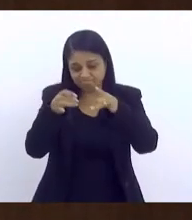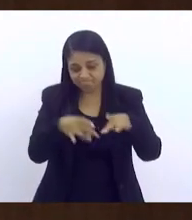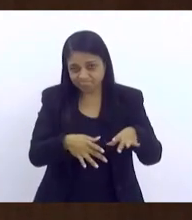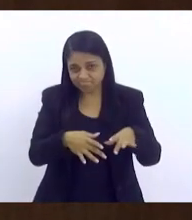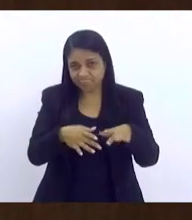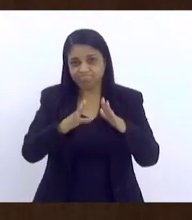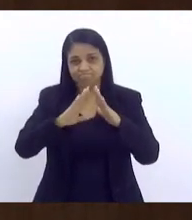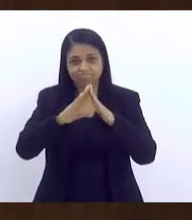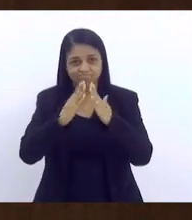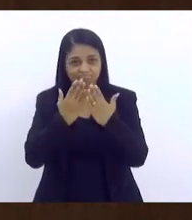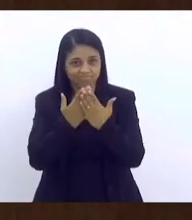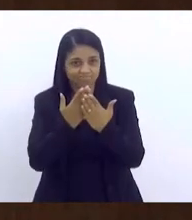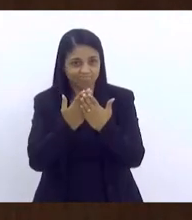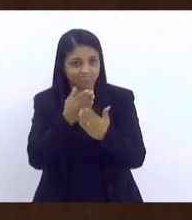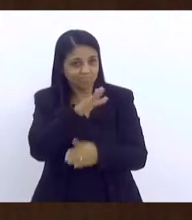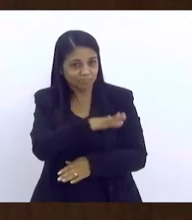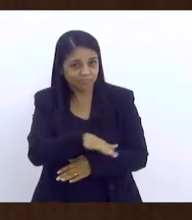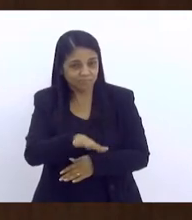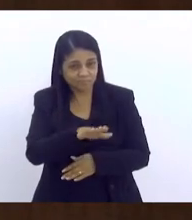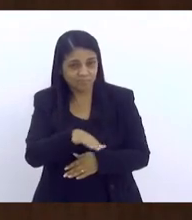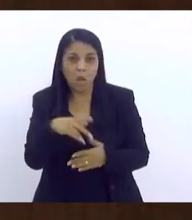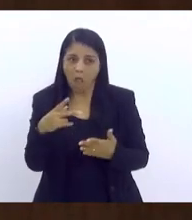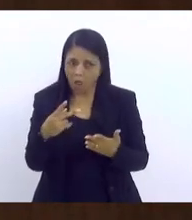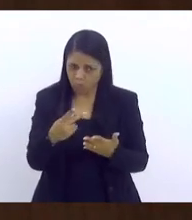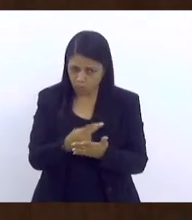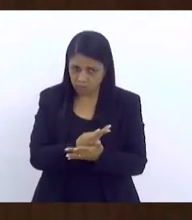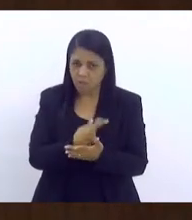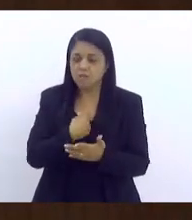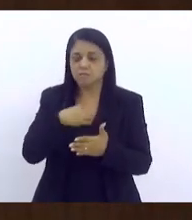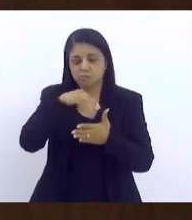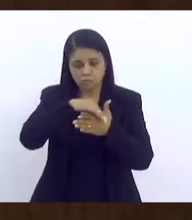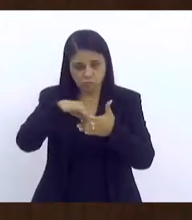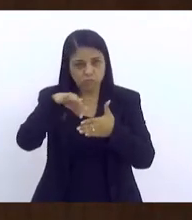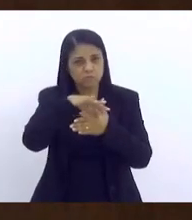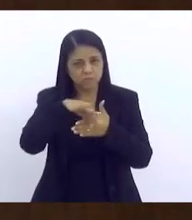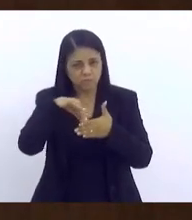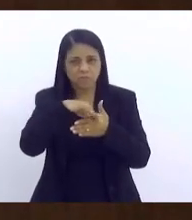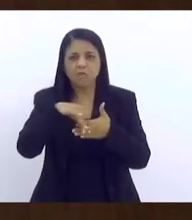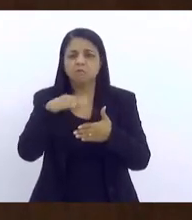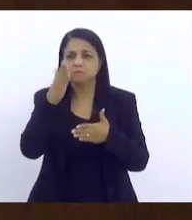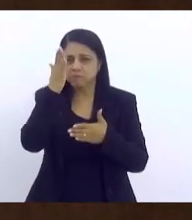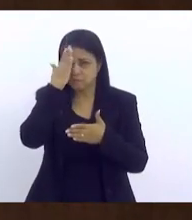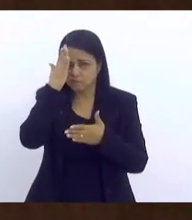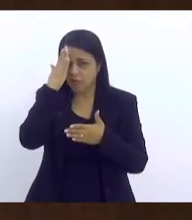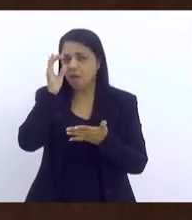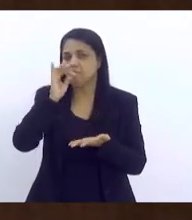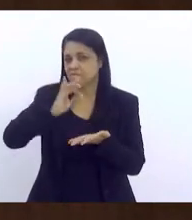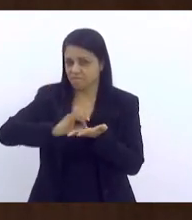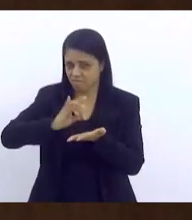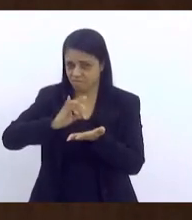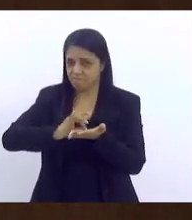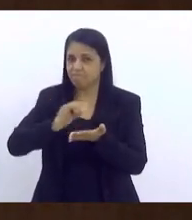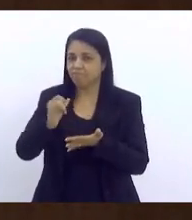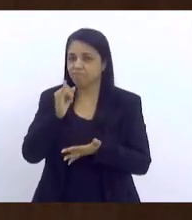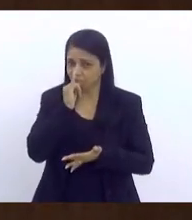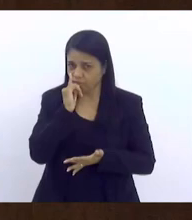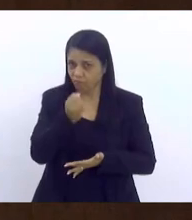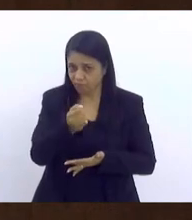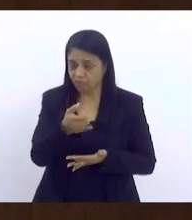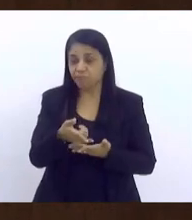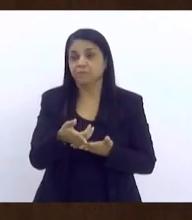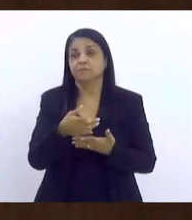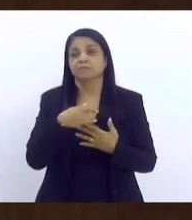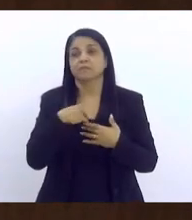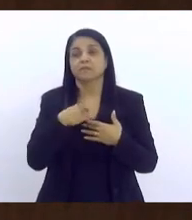de uma criança, e isso acontece. Os conselheiros estão aqui, eles podem até confirmar isso para vocês. Dentro